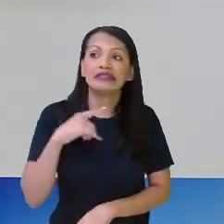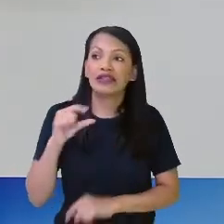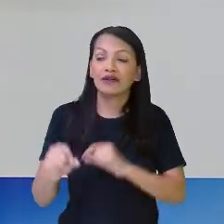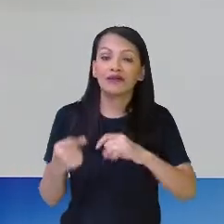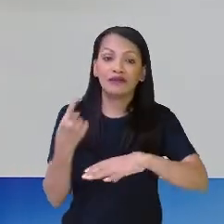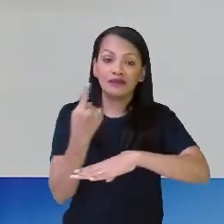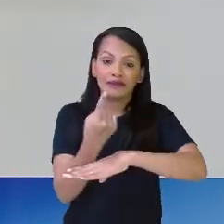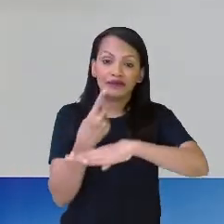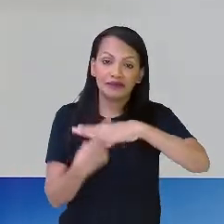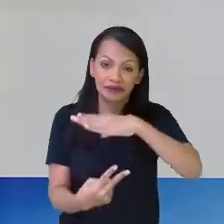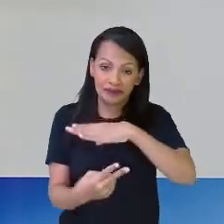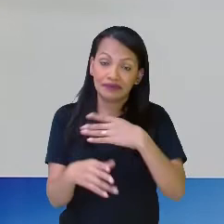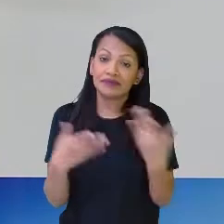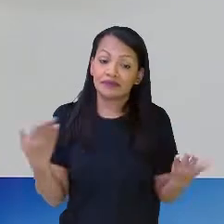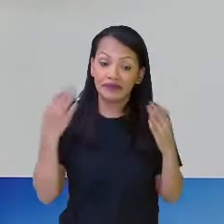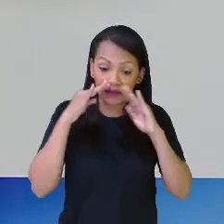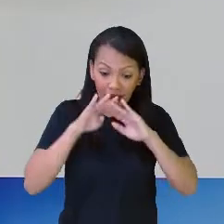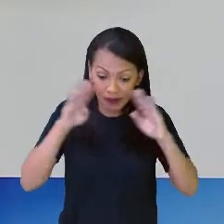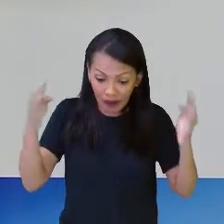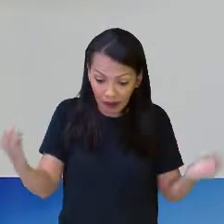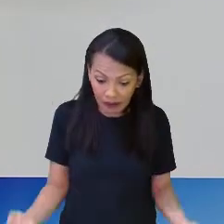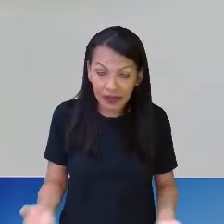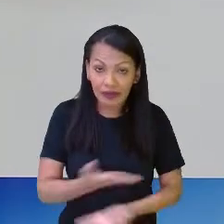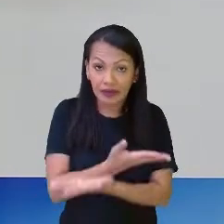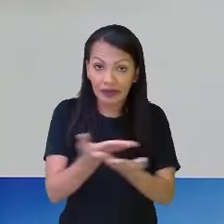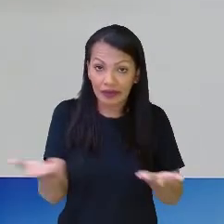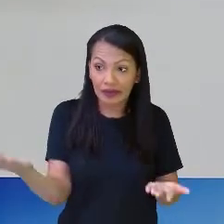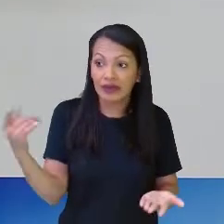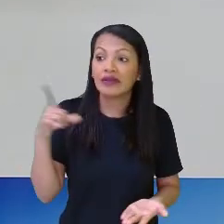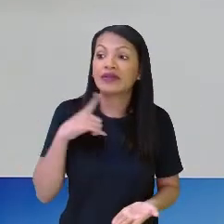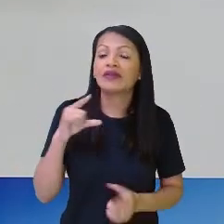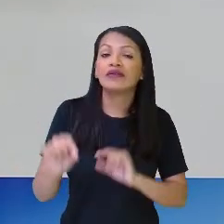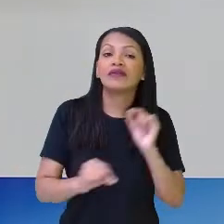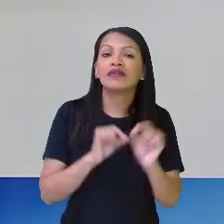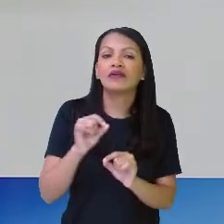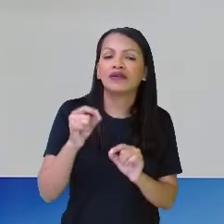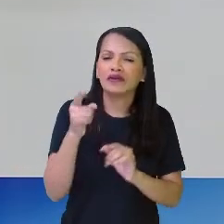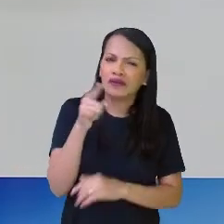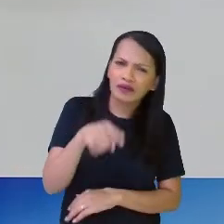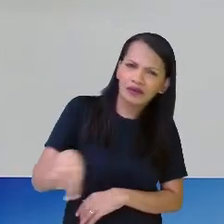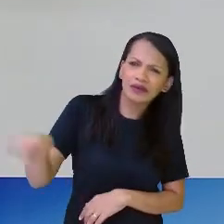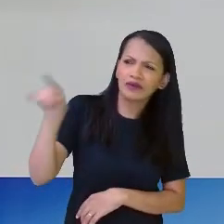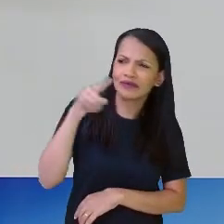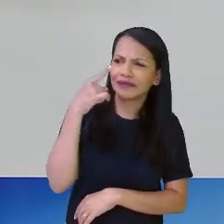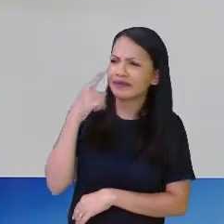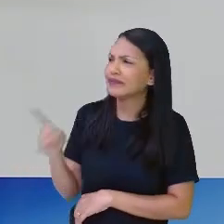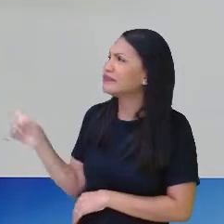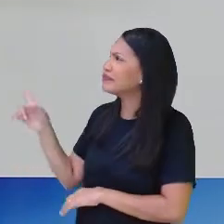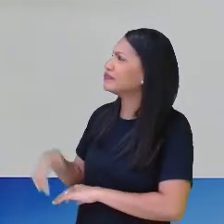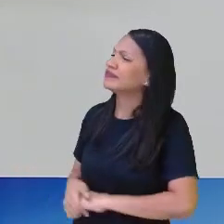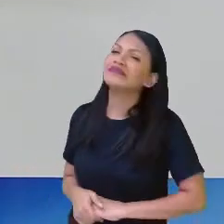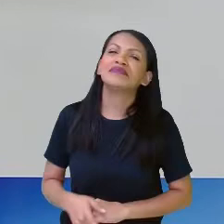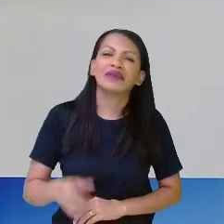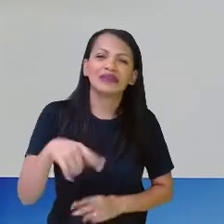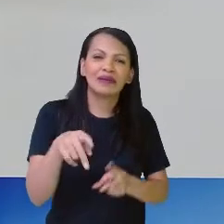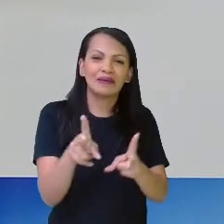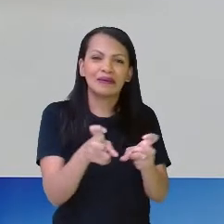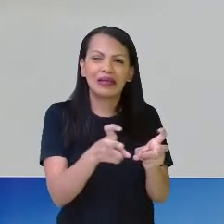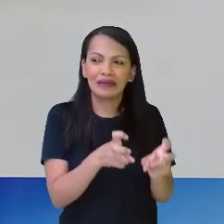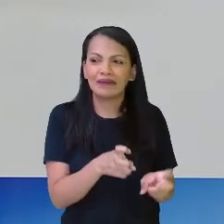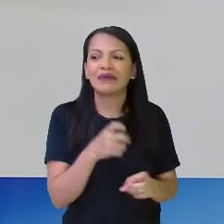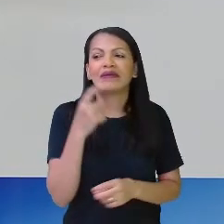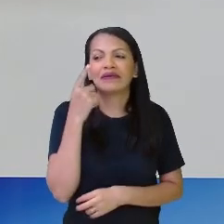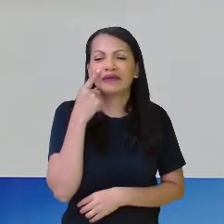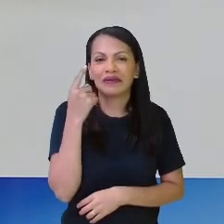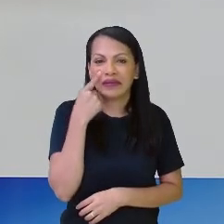inclusive eu trouxe aqui na mesa, né, pra vocês. Nós temos aqui um círculo, que vocês estão percebendo, e se eu divido esse